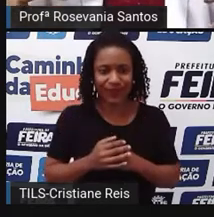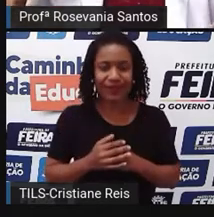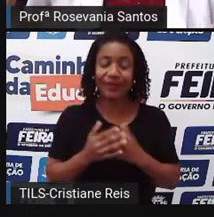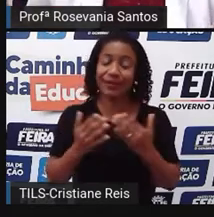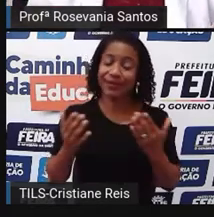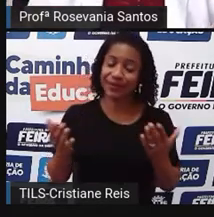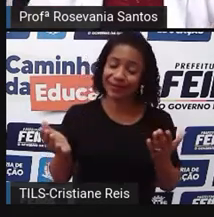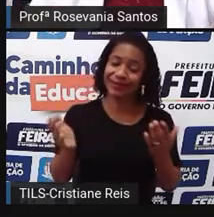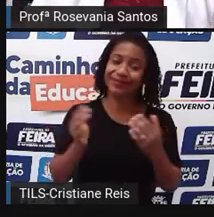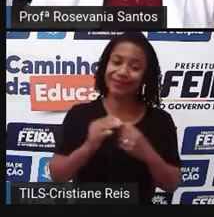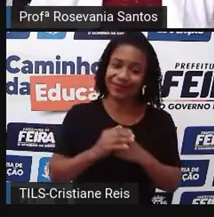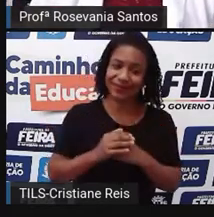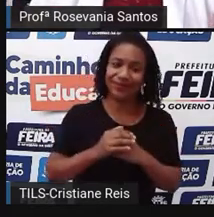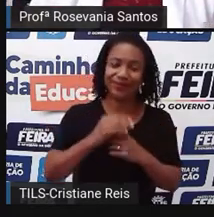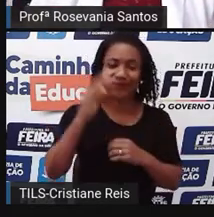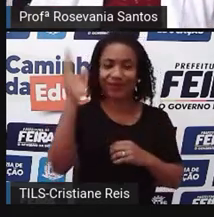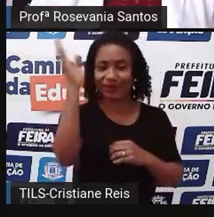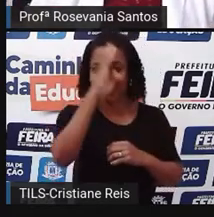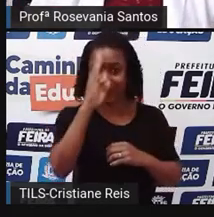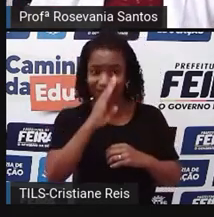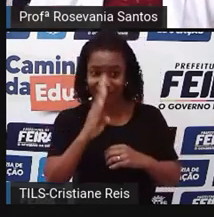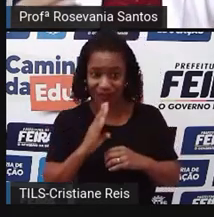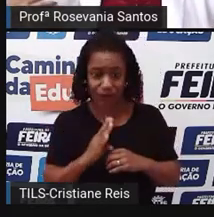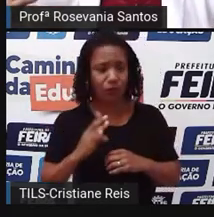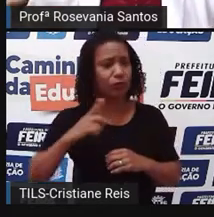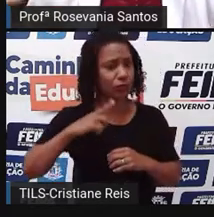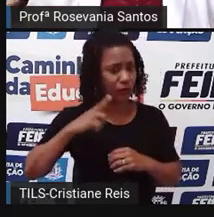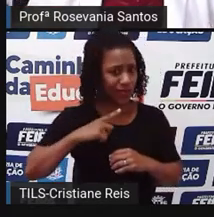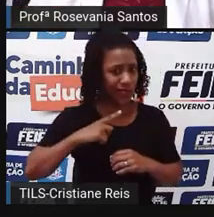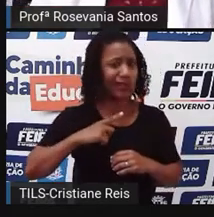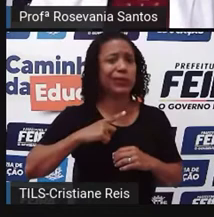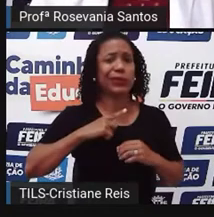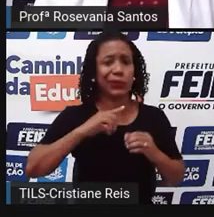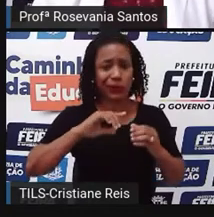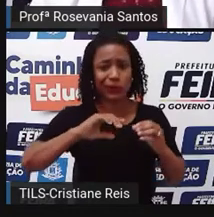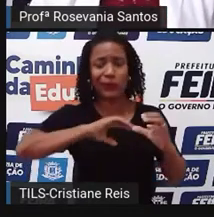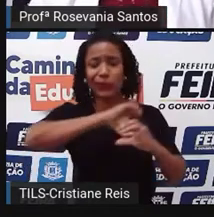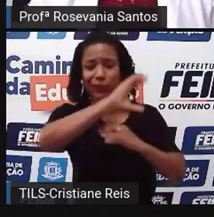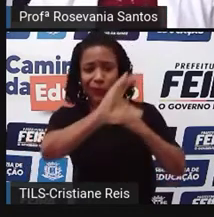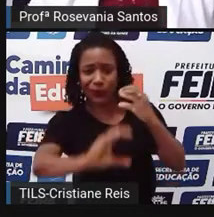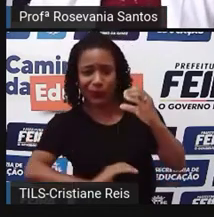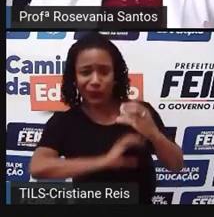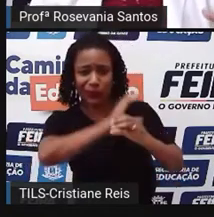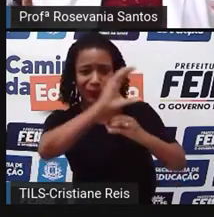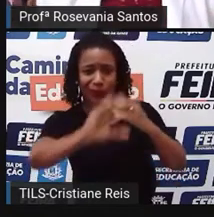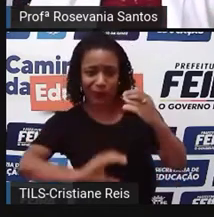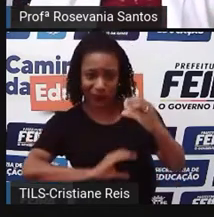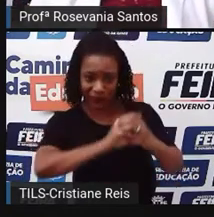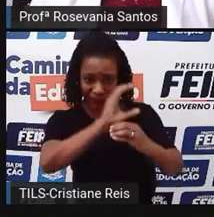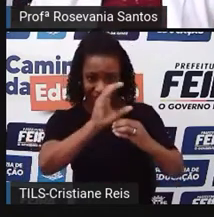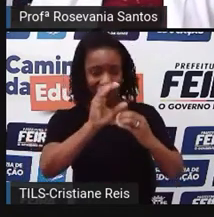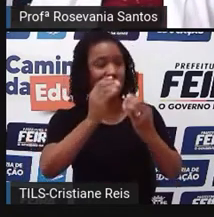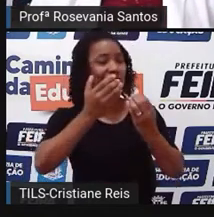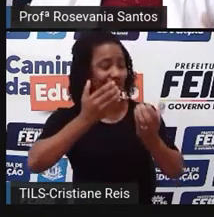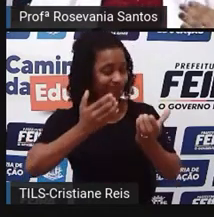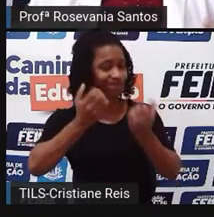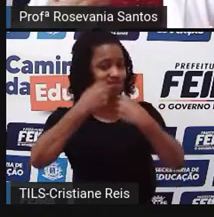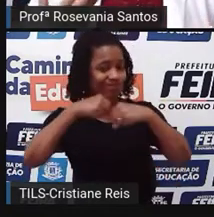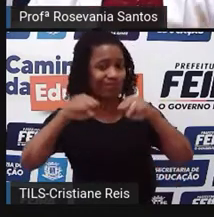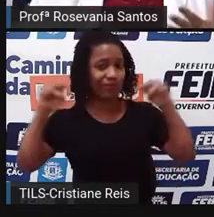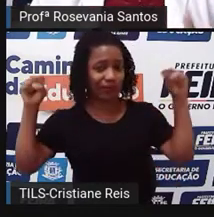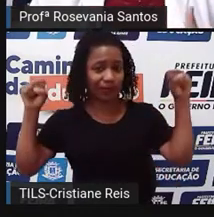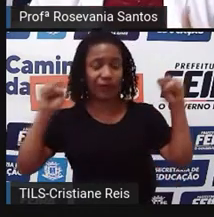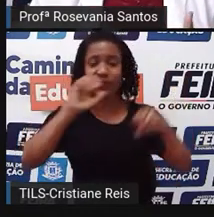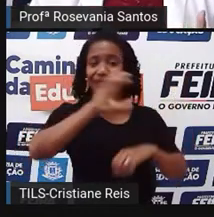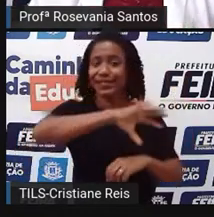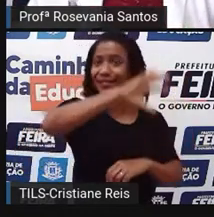né? Um país, né? De extensão continental, a gente vai também falar de modo geral, né? Da nossa divisão regional, a